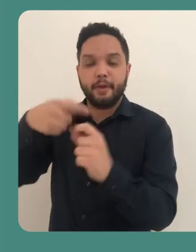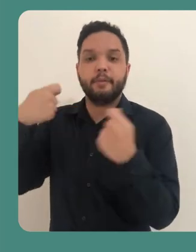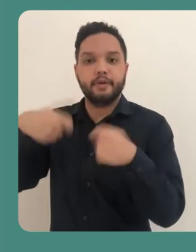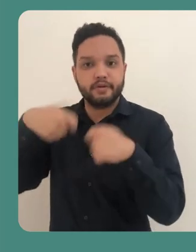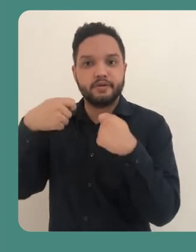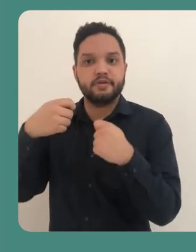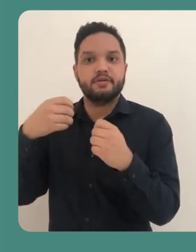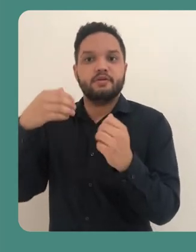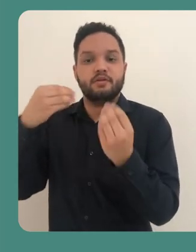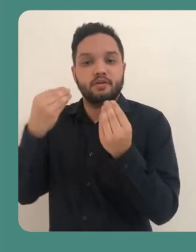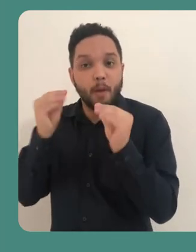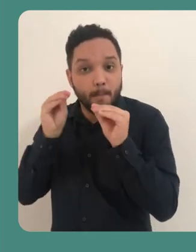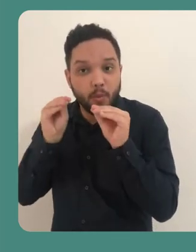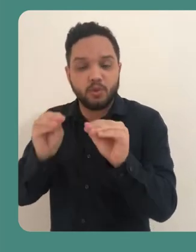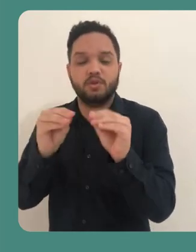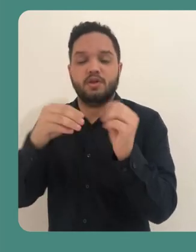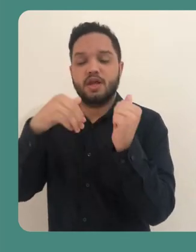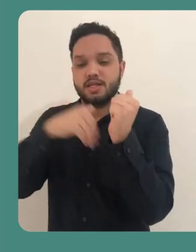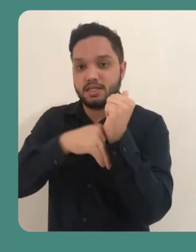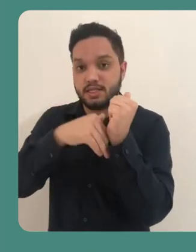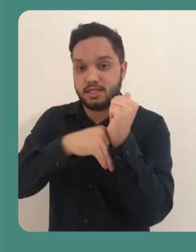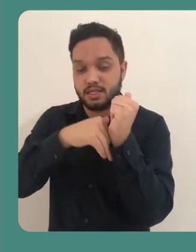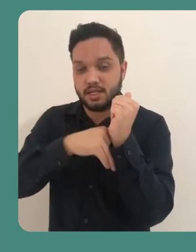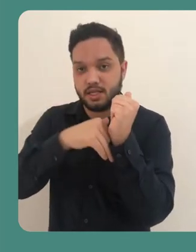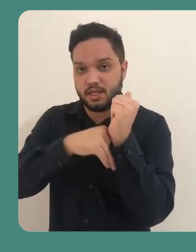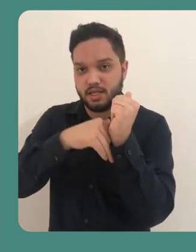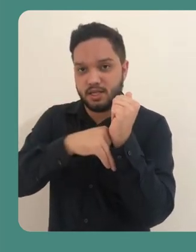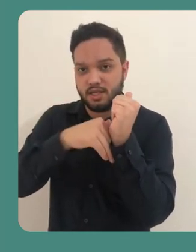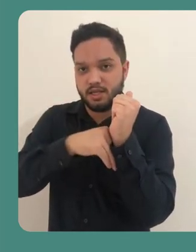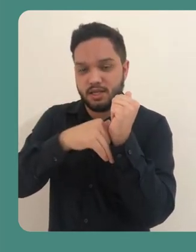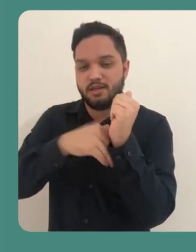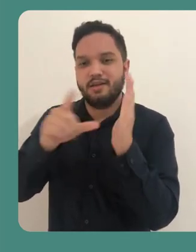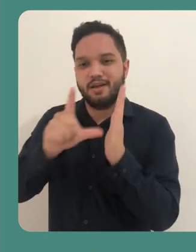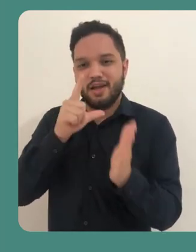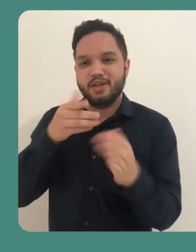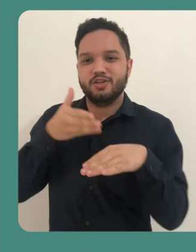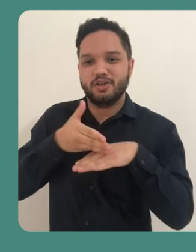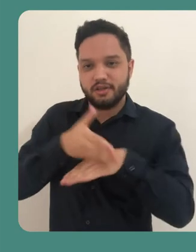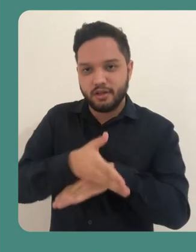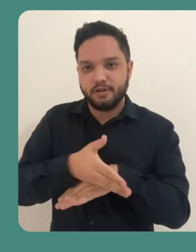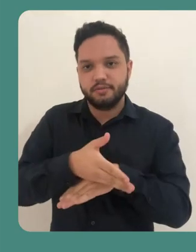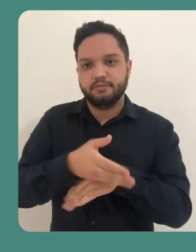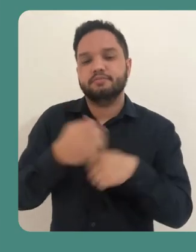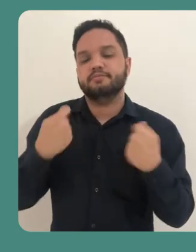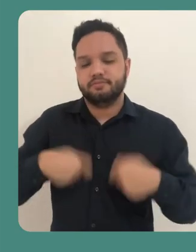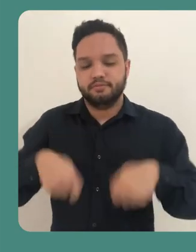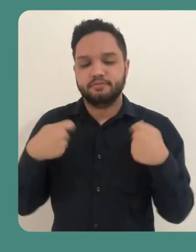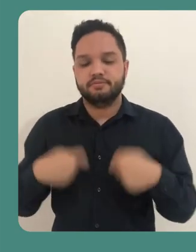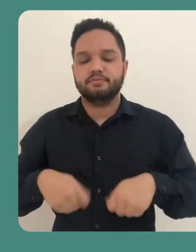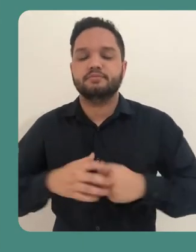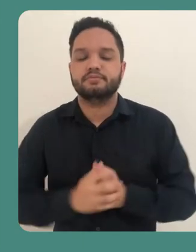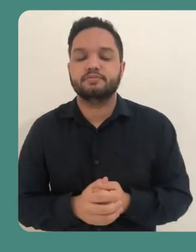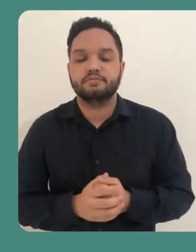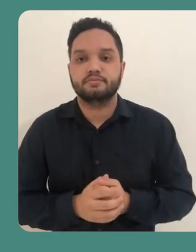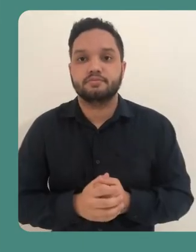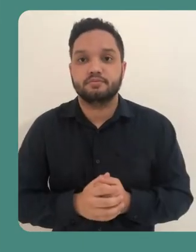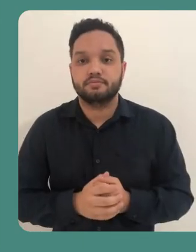eles precisarão inserir na entrada da página a senha que você irá fornecer.